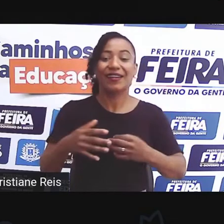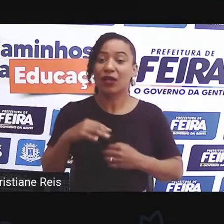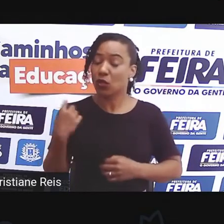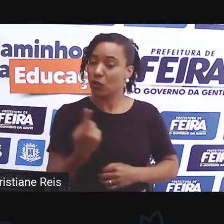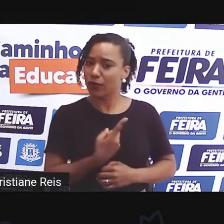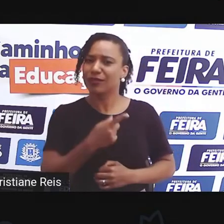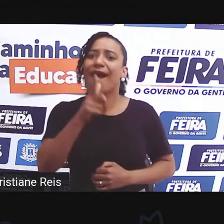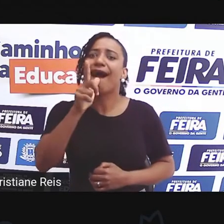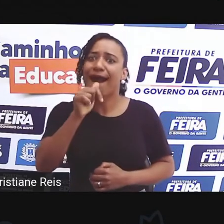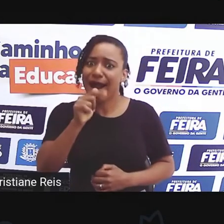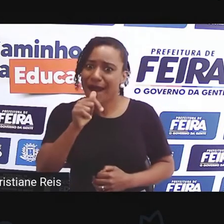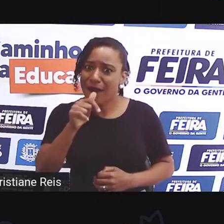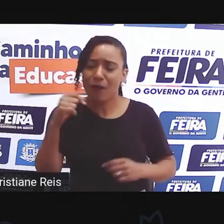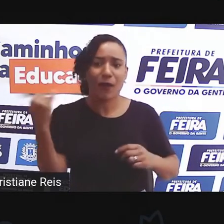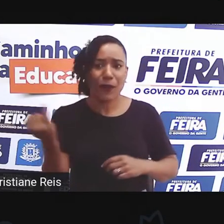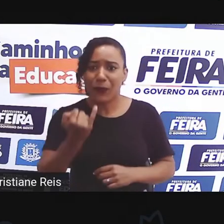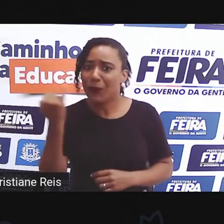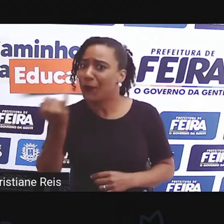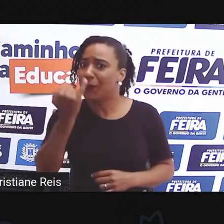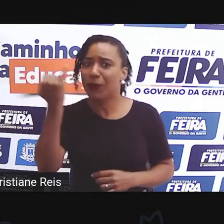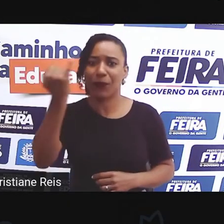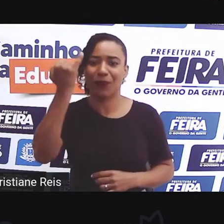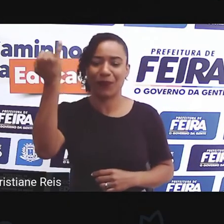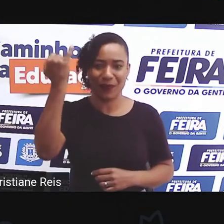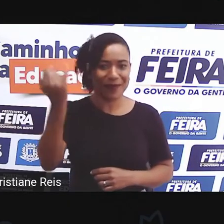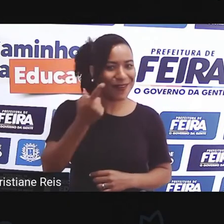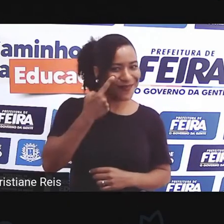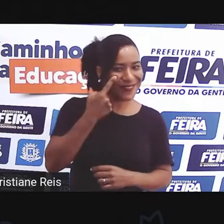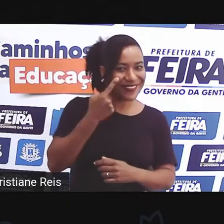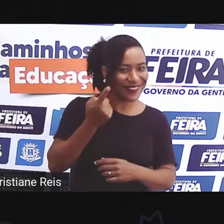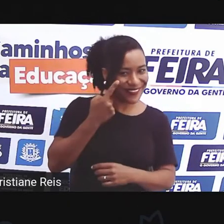beber água? Isso mesmo. Vamos lá?